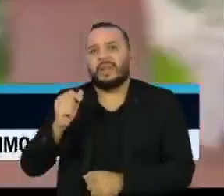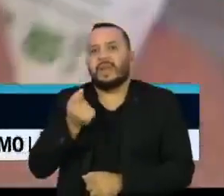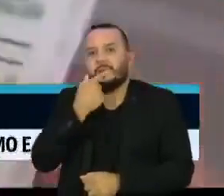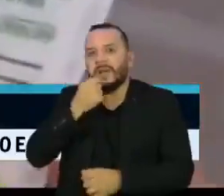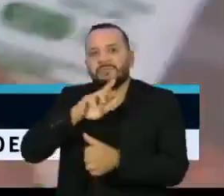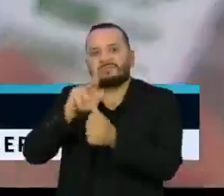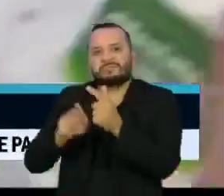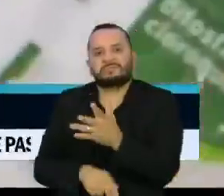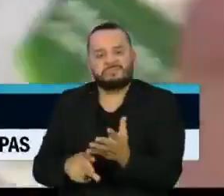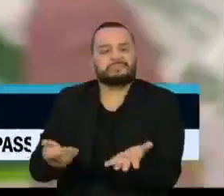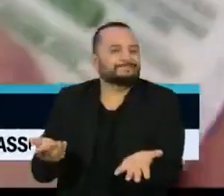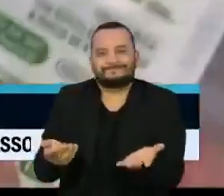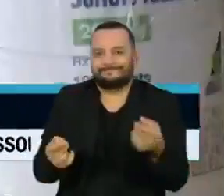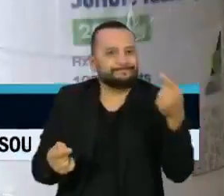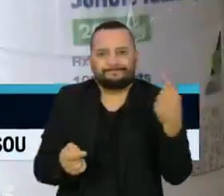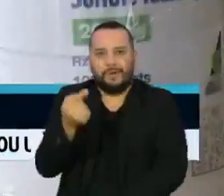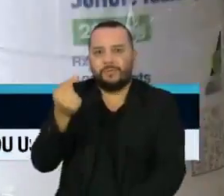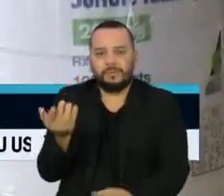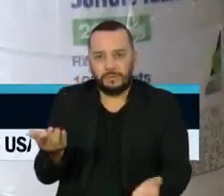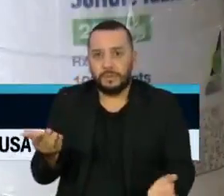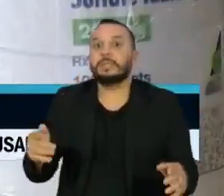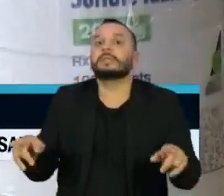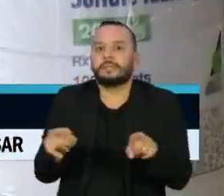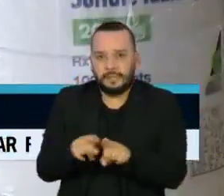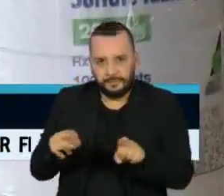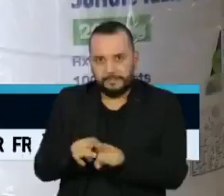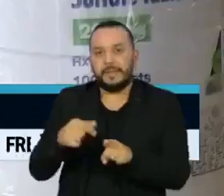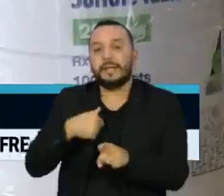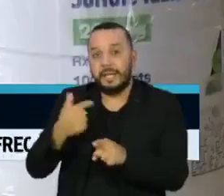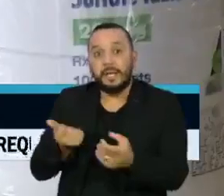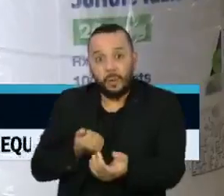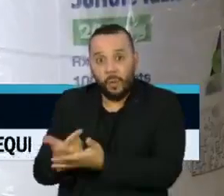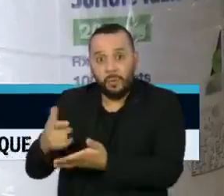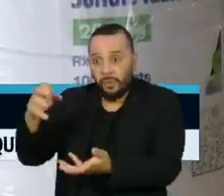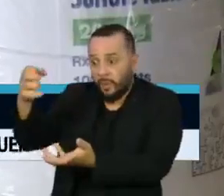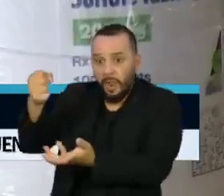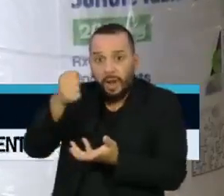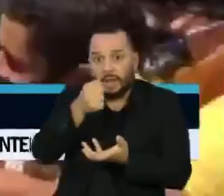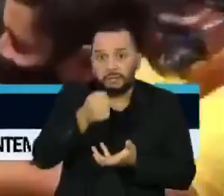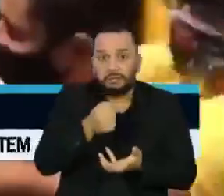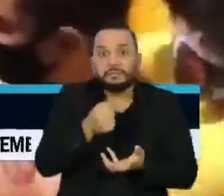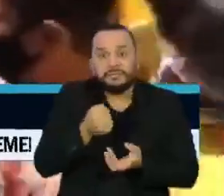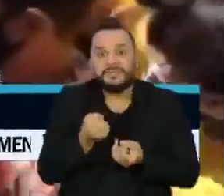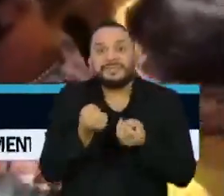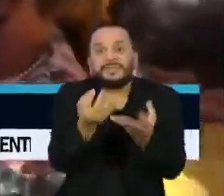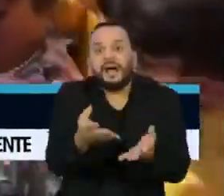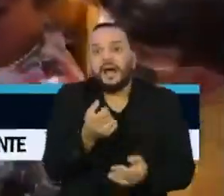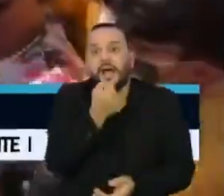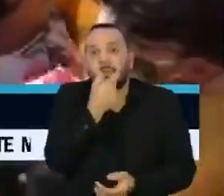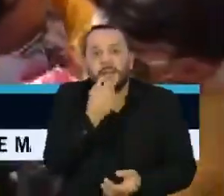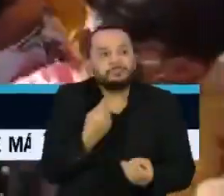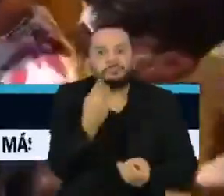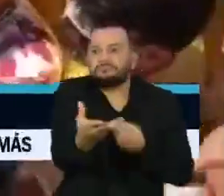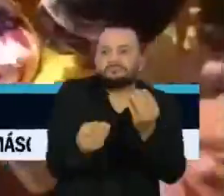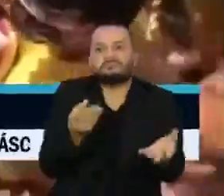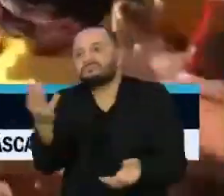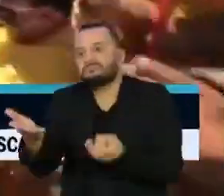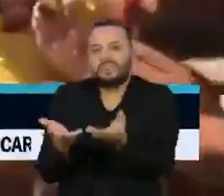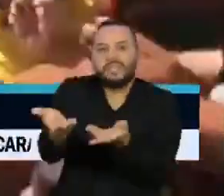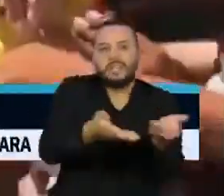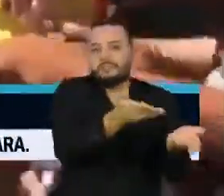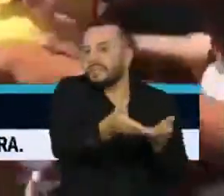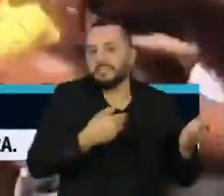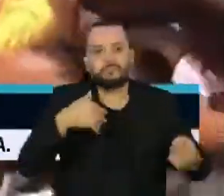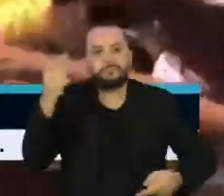o documento aponta irregularidades na compra e distribuição da cloroquina. E destaca as falas do presidente contra o isolamento